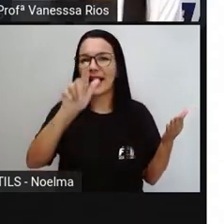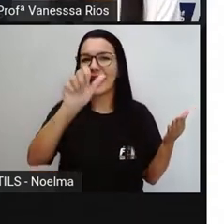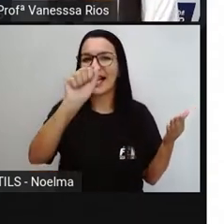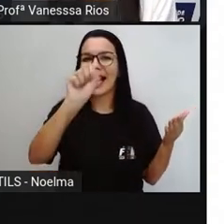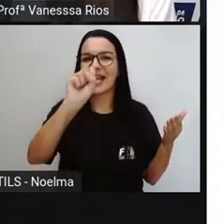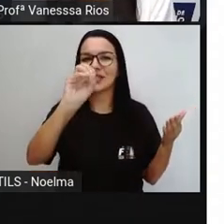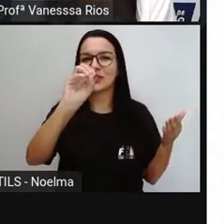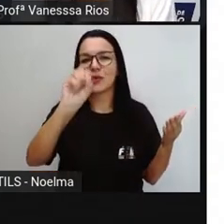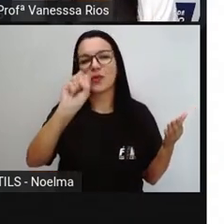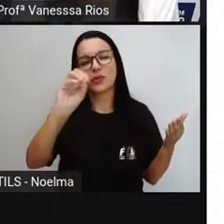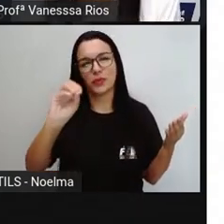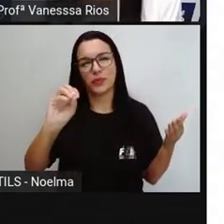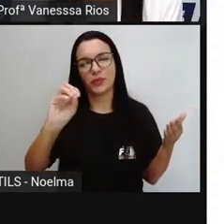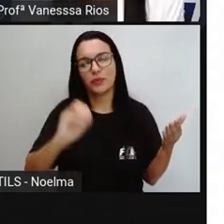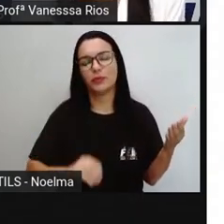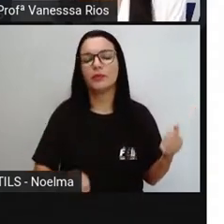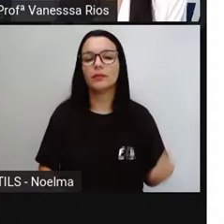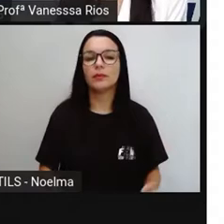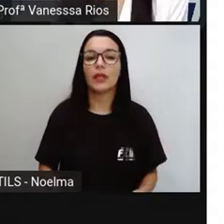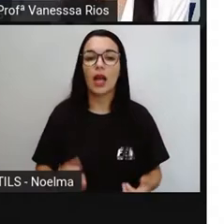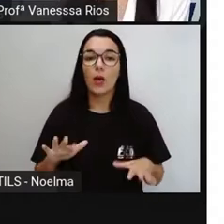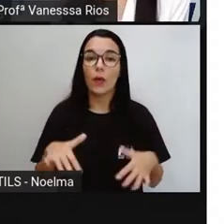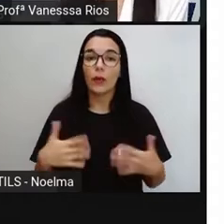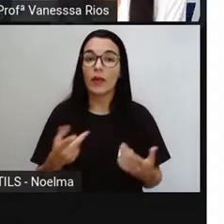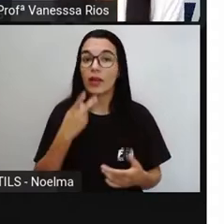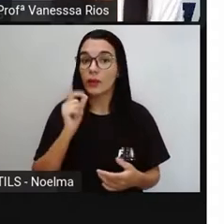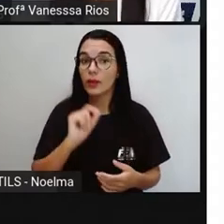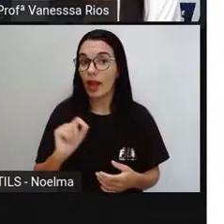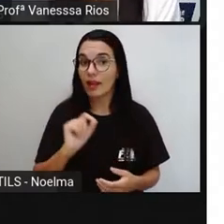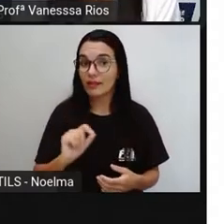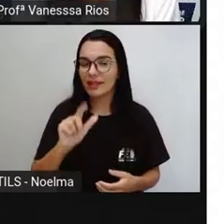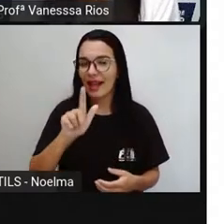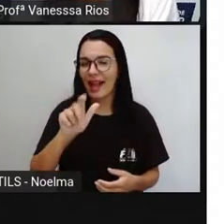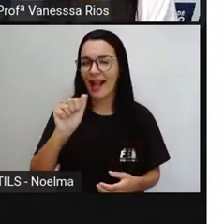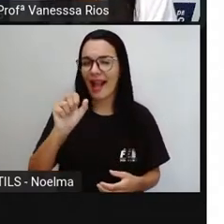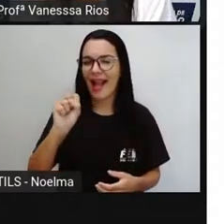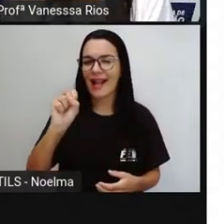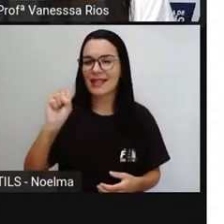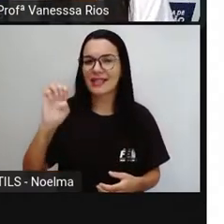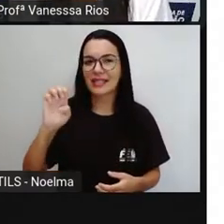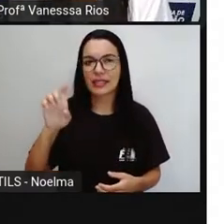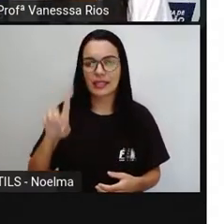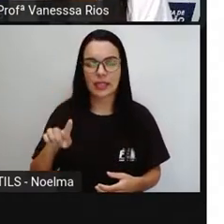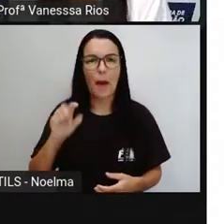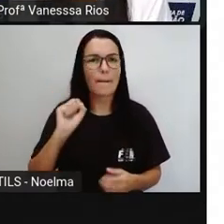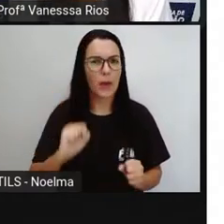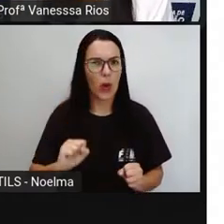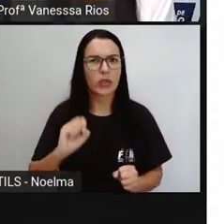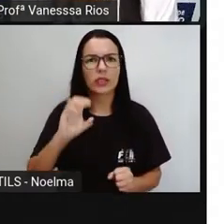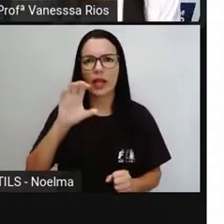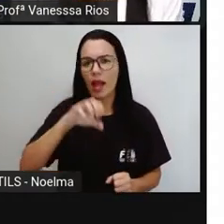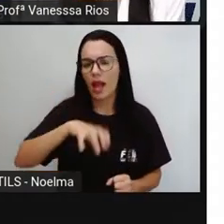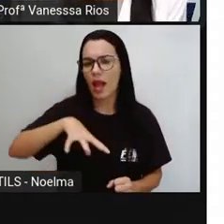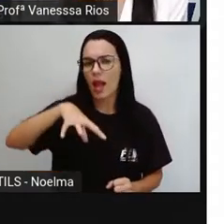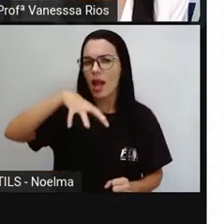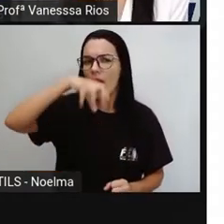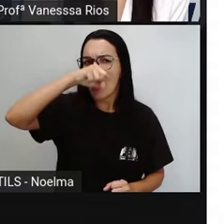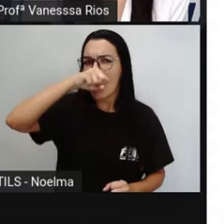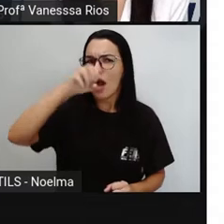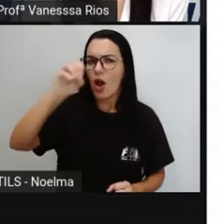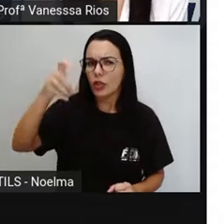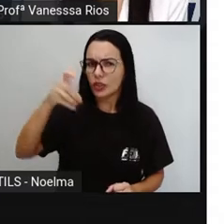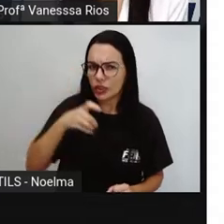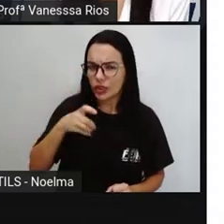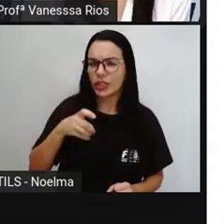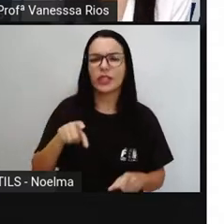gasoso. Então, a gente está falando aí de gases, que pode ser o ar, pode ser o gás que aparece em um